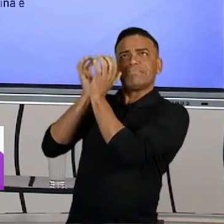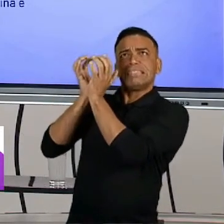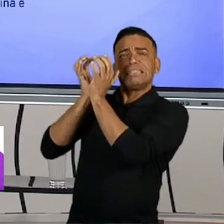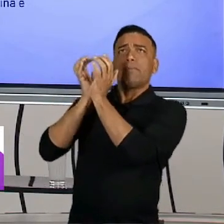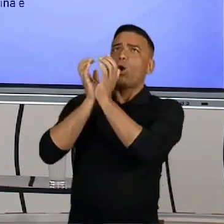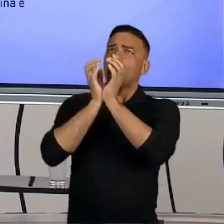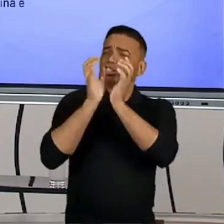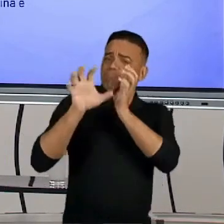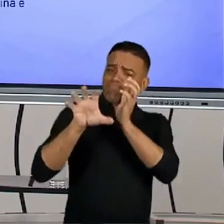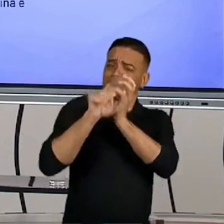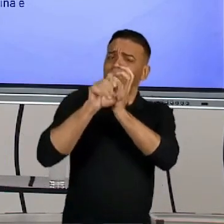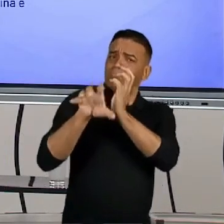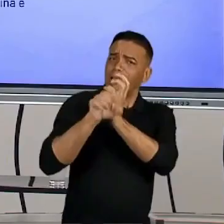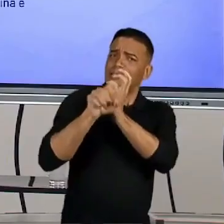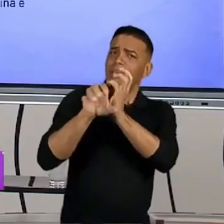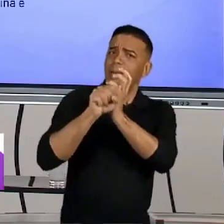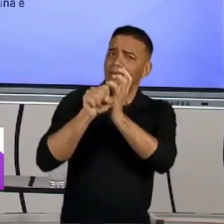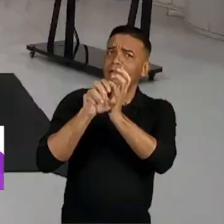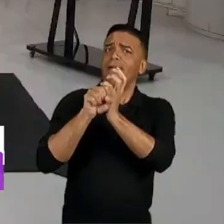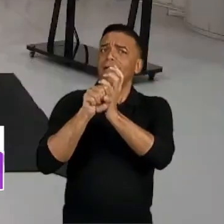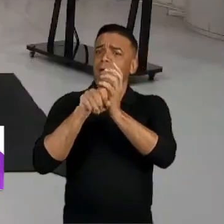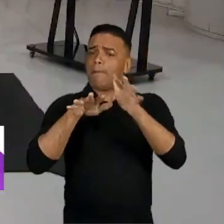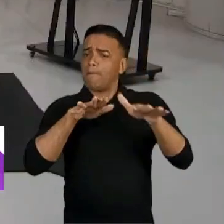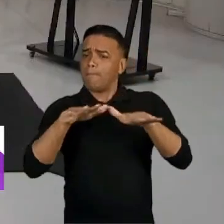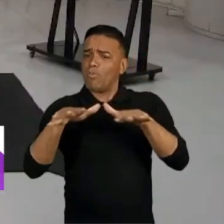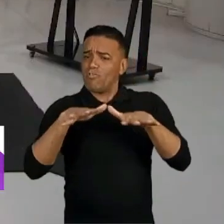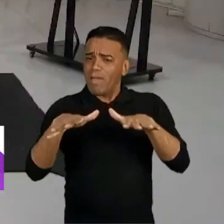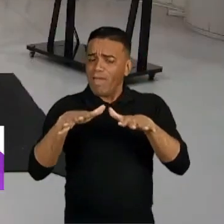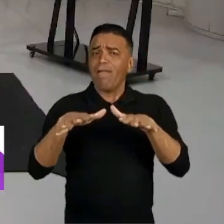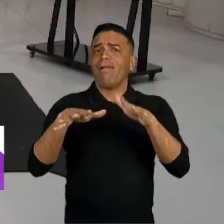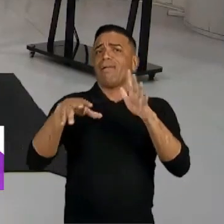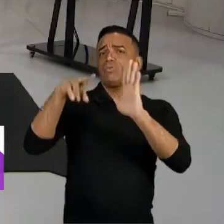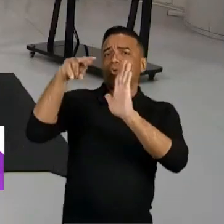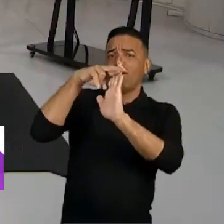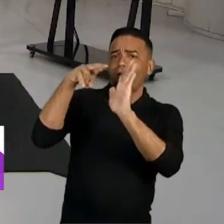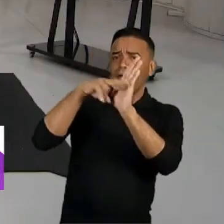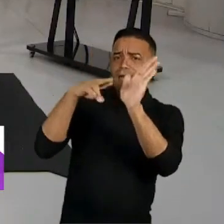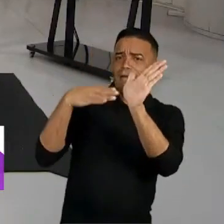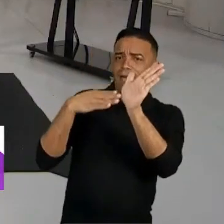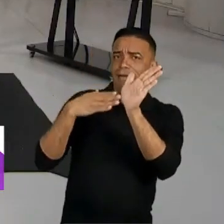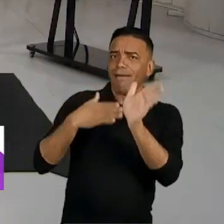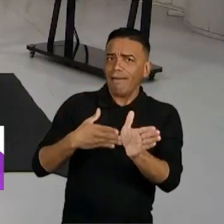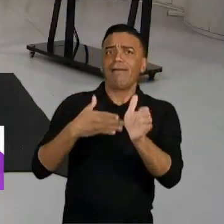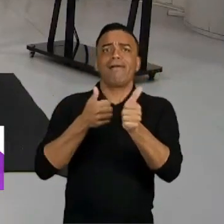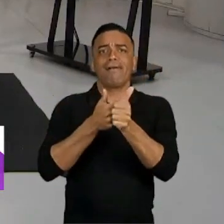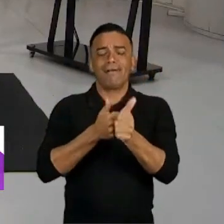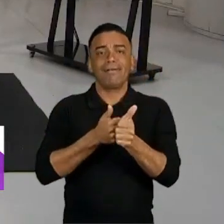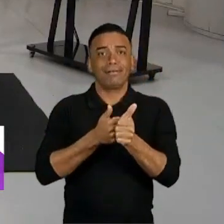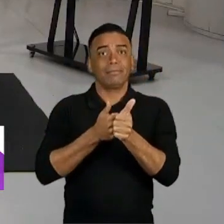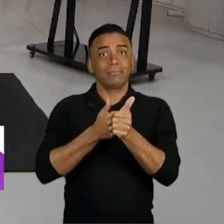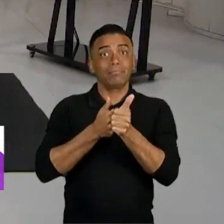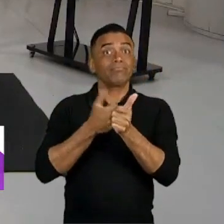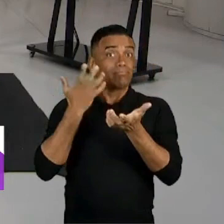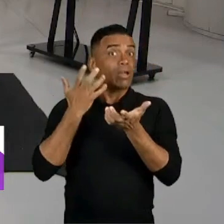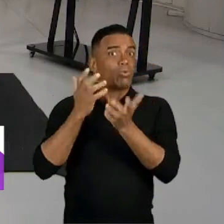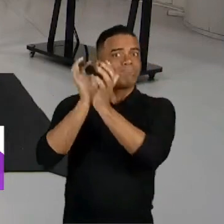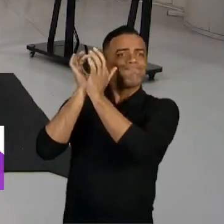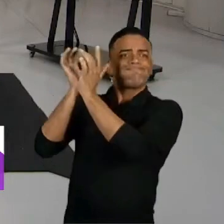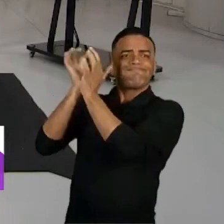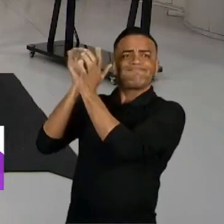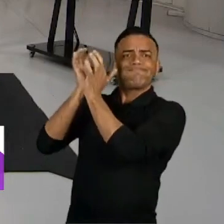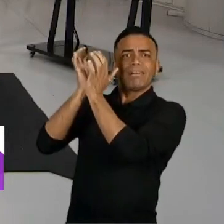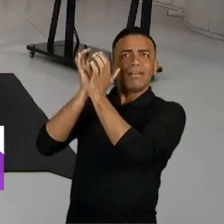da audição. Ele movimenta, ele cria... Não é movimento, o cérebro não mexe, né, gente? Mas atua nessa questão da